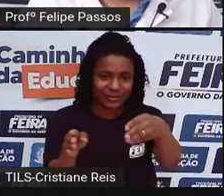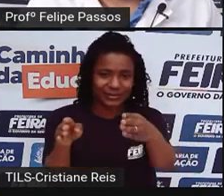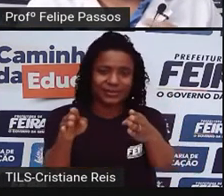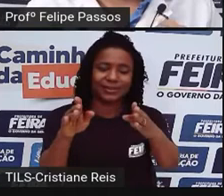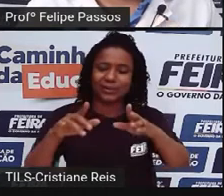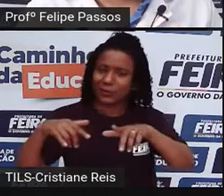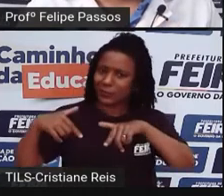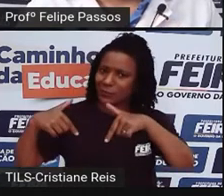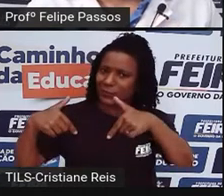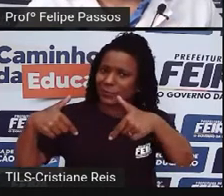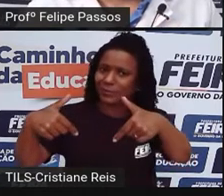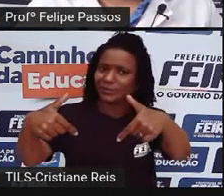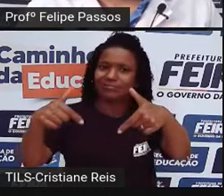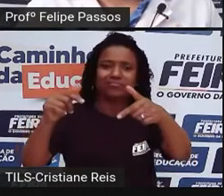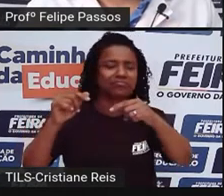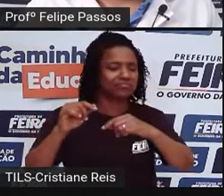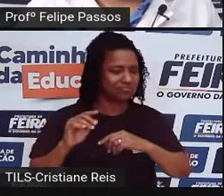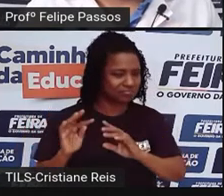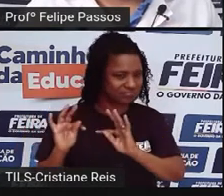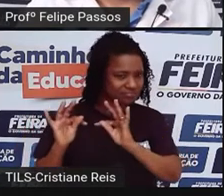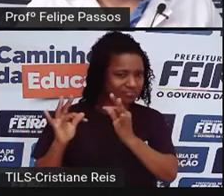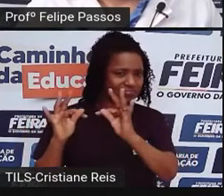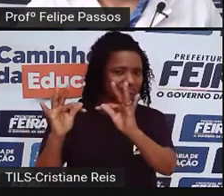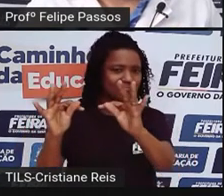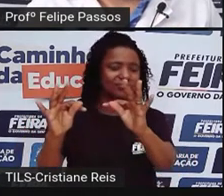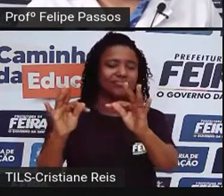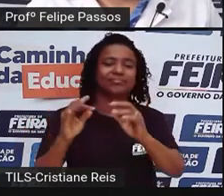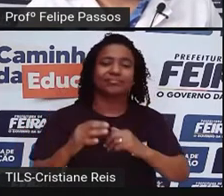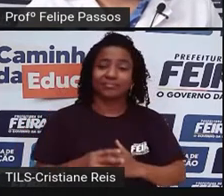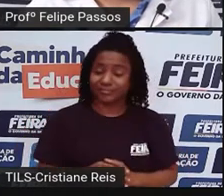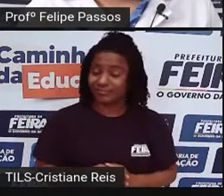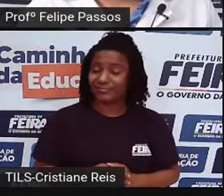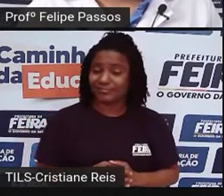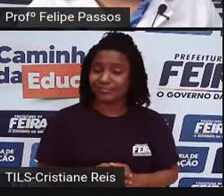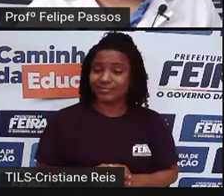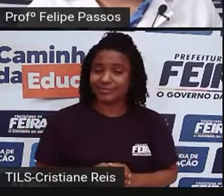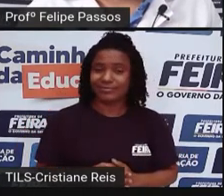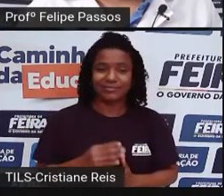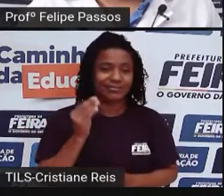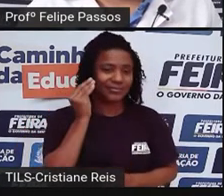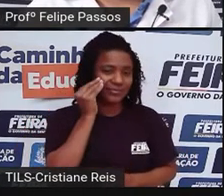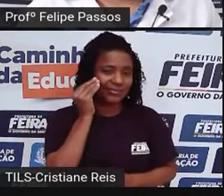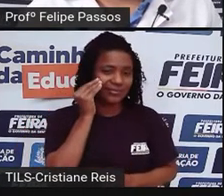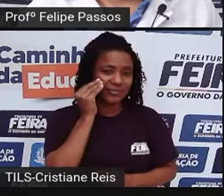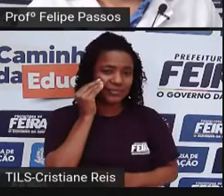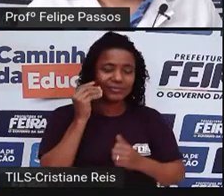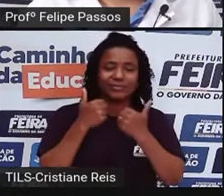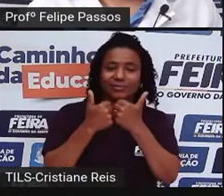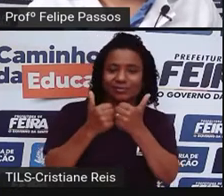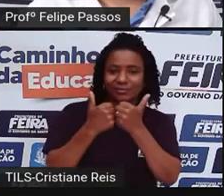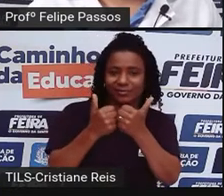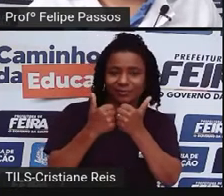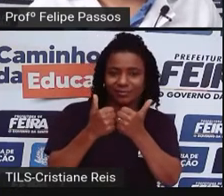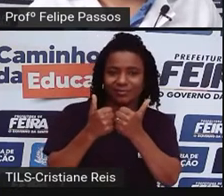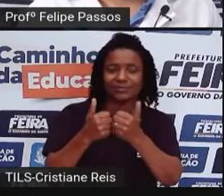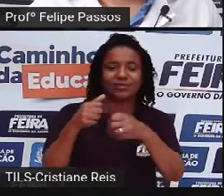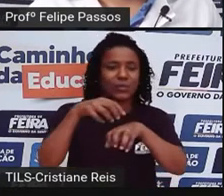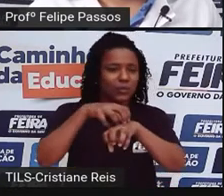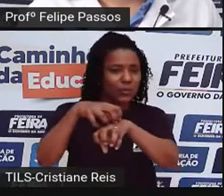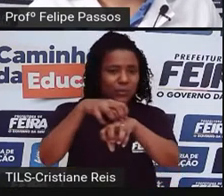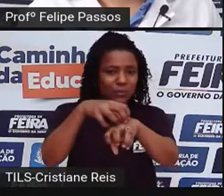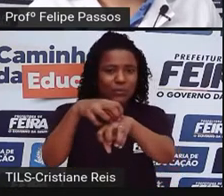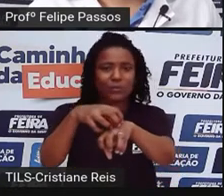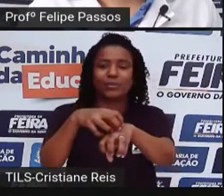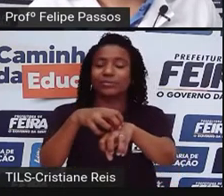né? Foi ficando mais aperfeiçoado, a velocidade dos transportes, ela foi aumentando também.